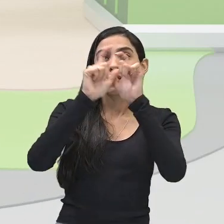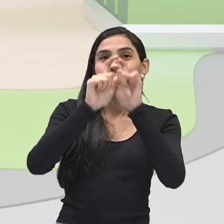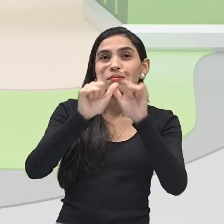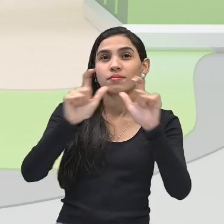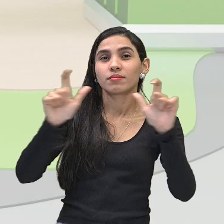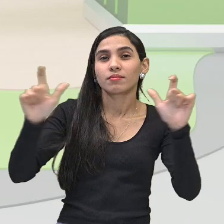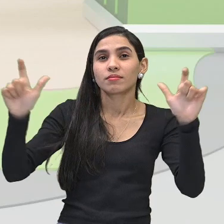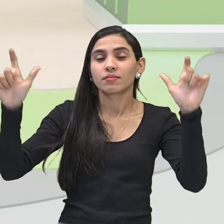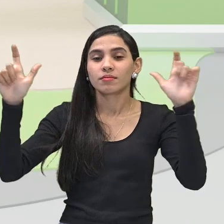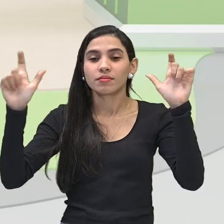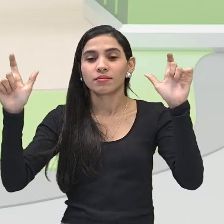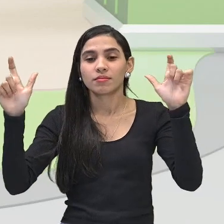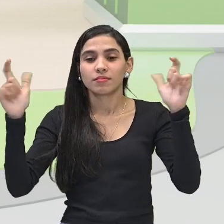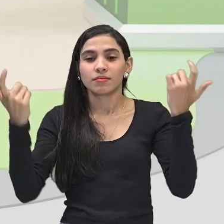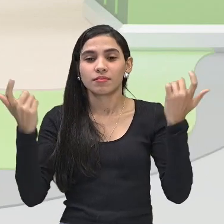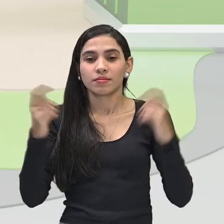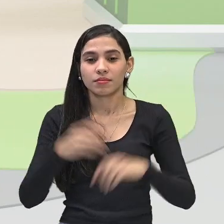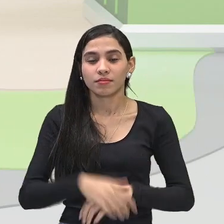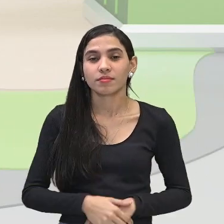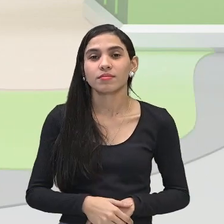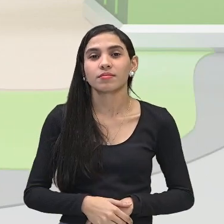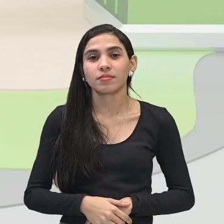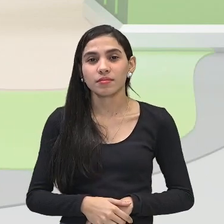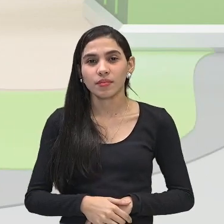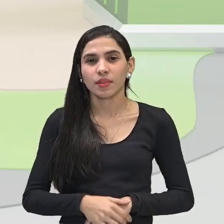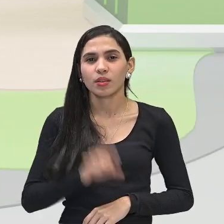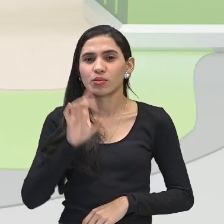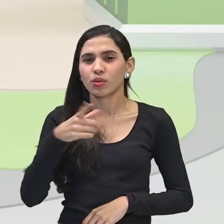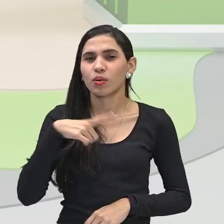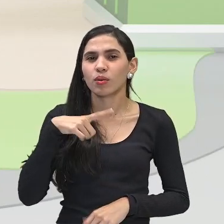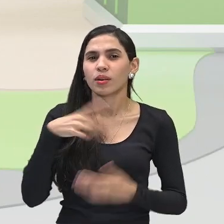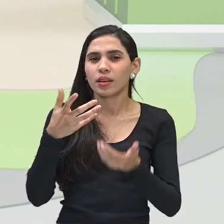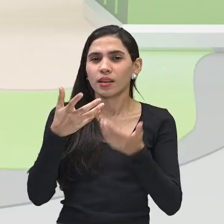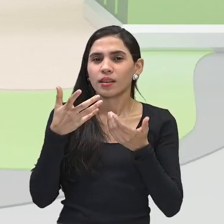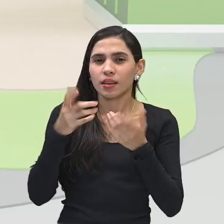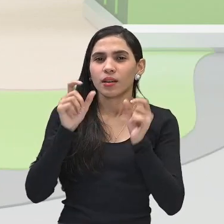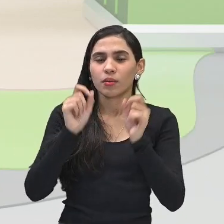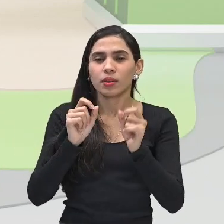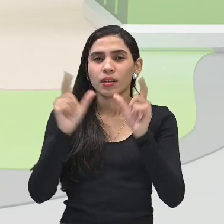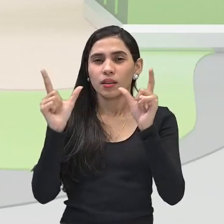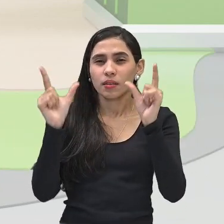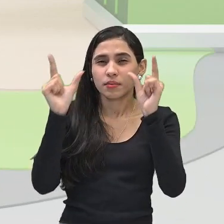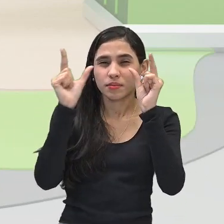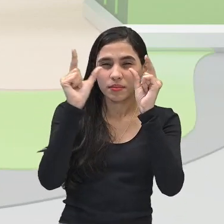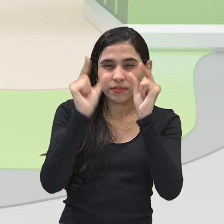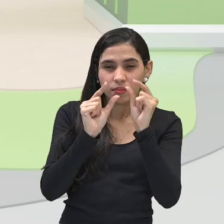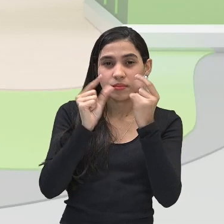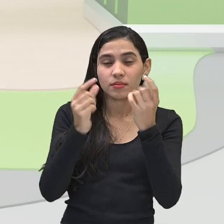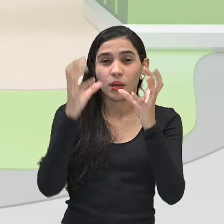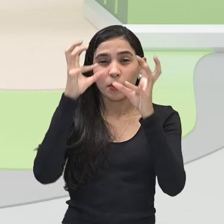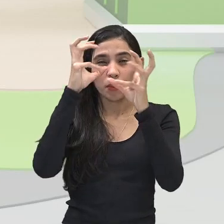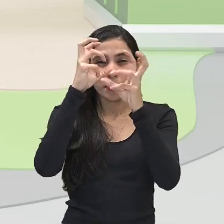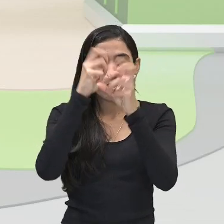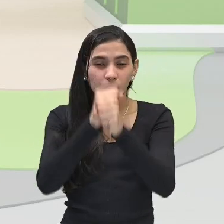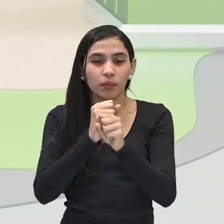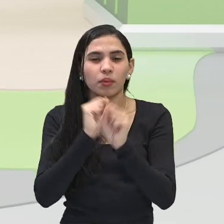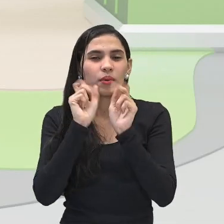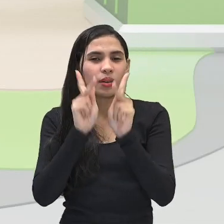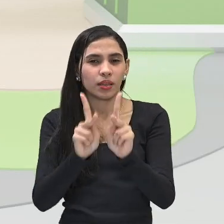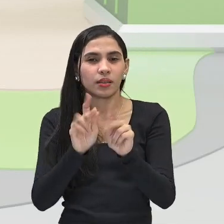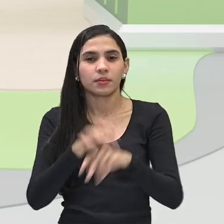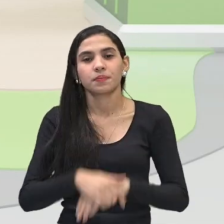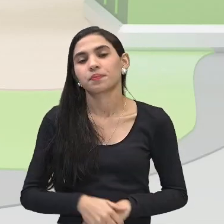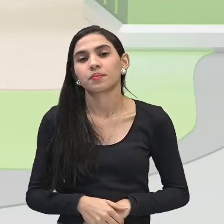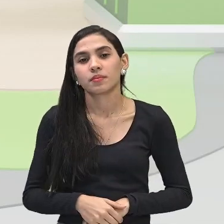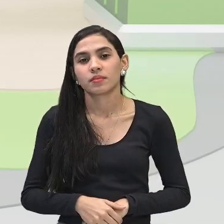né, que realmente você só quer diminuir aquela iluminação, ok, mas ainda